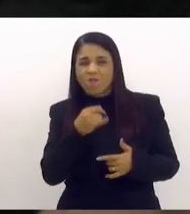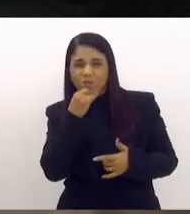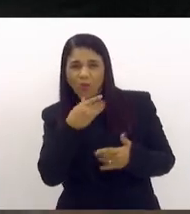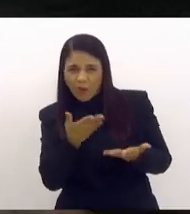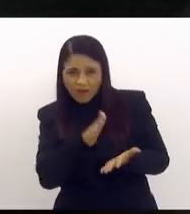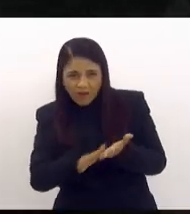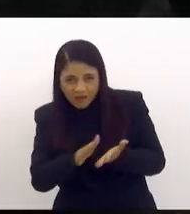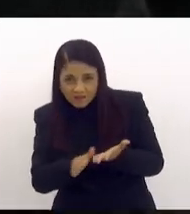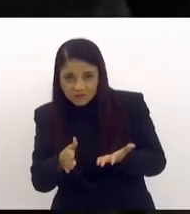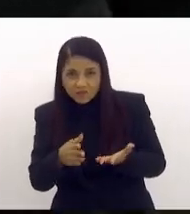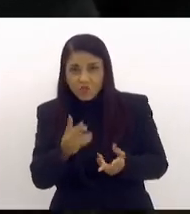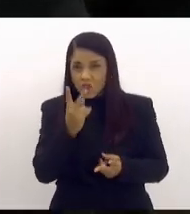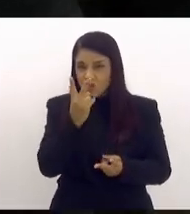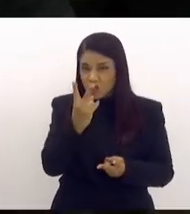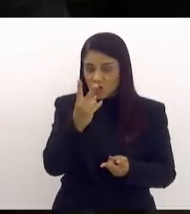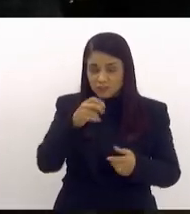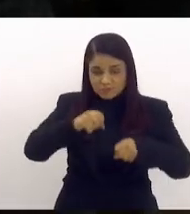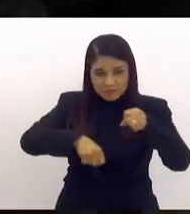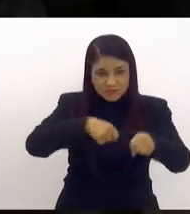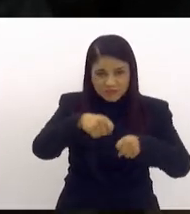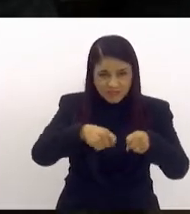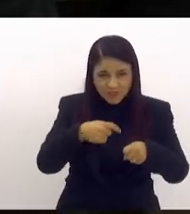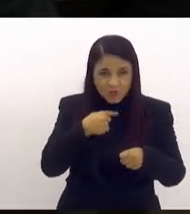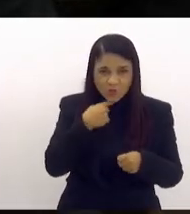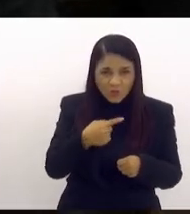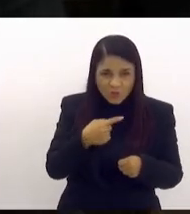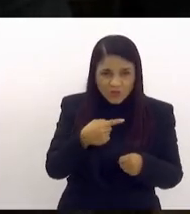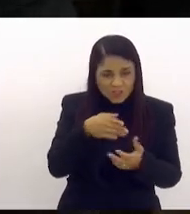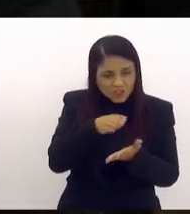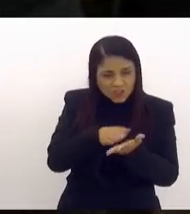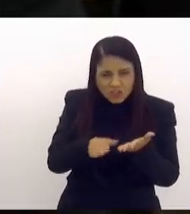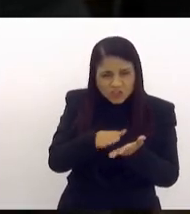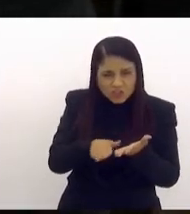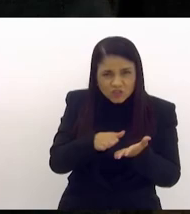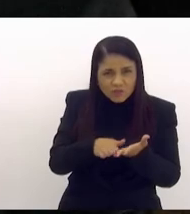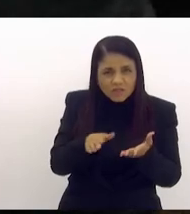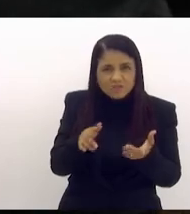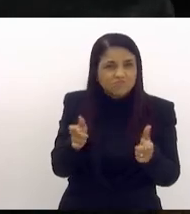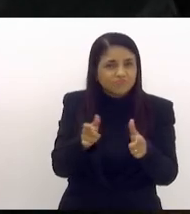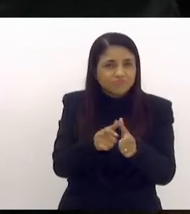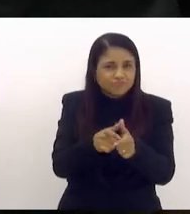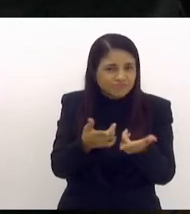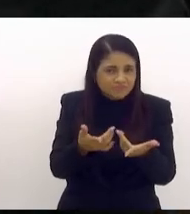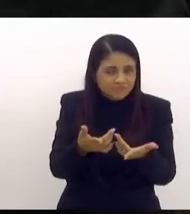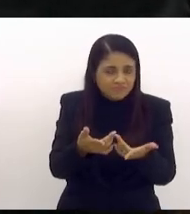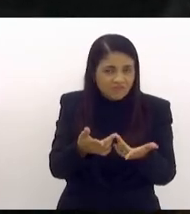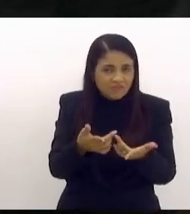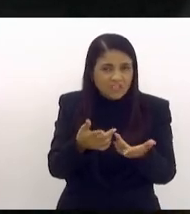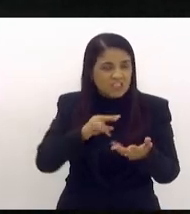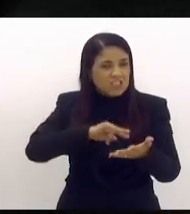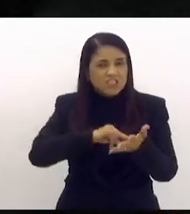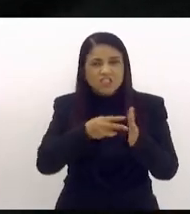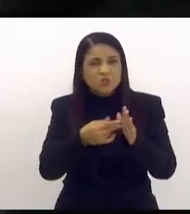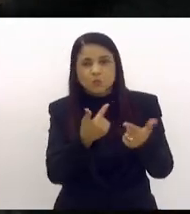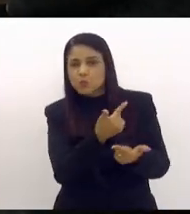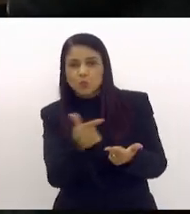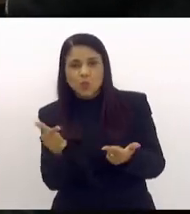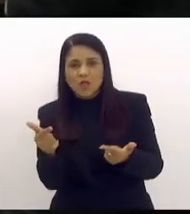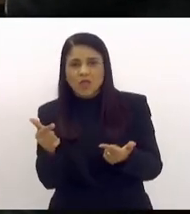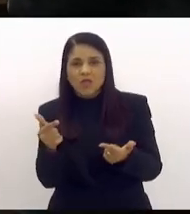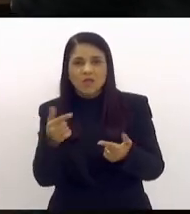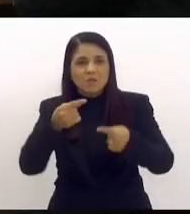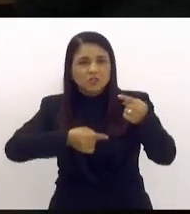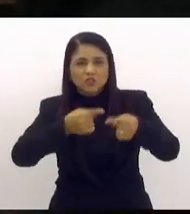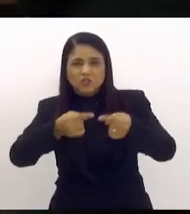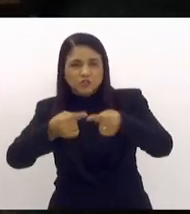bicicletários, a gente não tem dúvida que é uma despesa residual, uma bagatela. tem sentido você ter uma